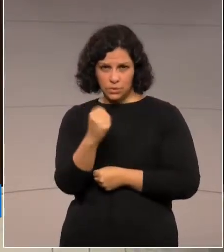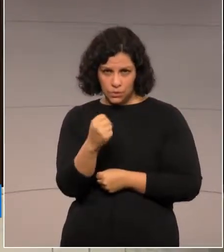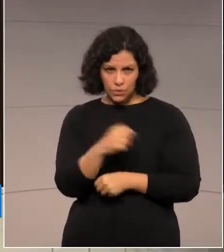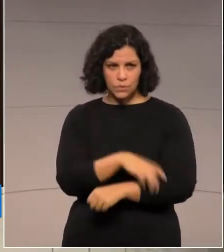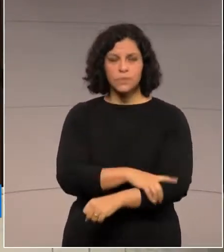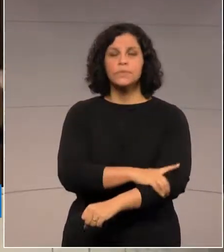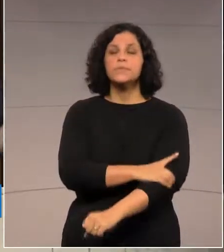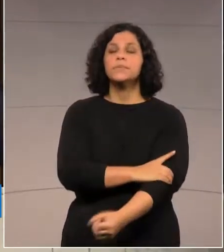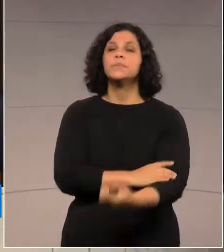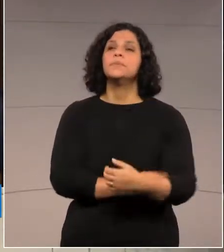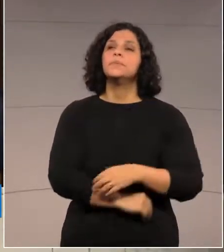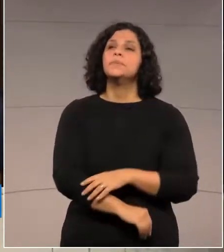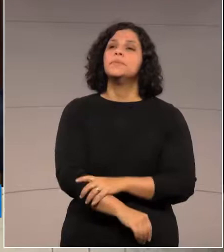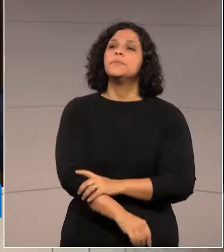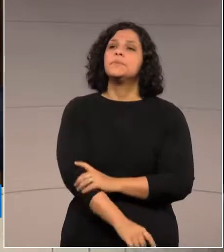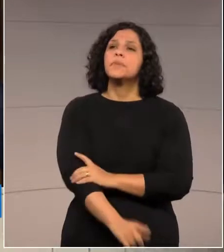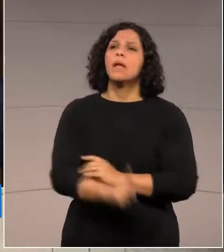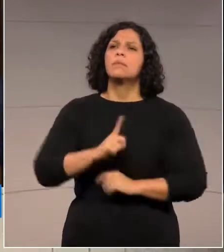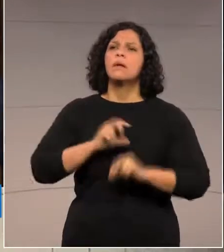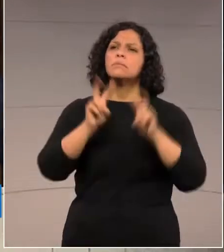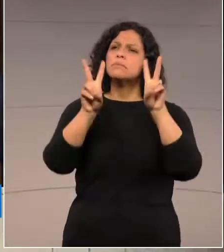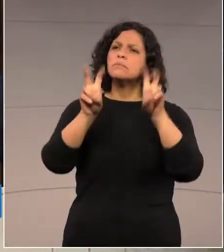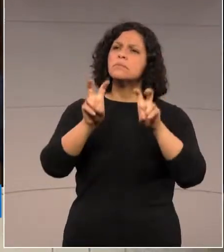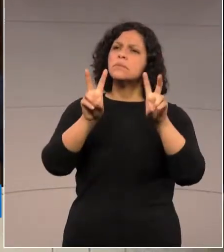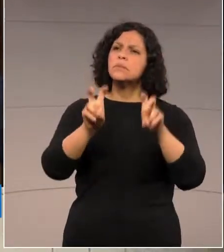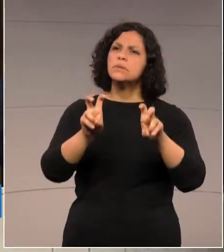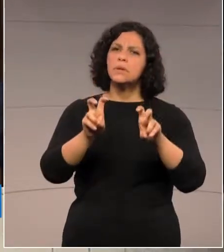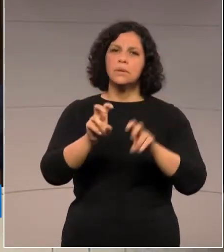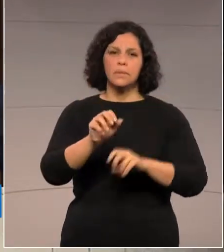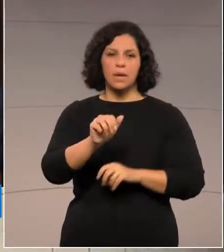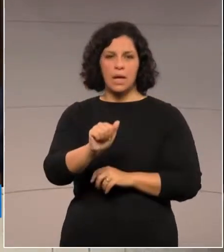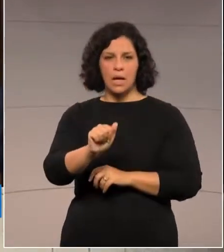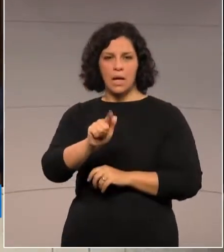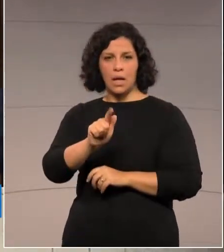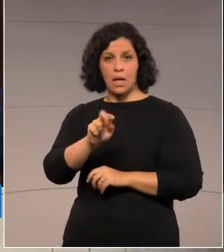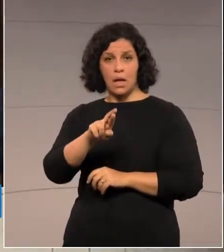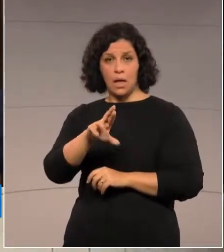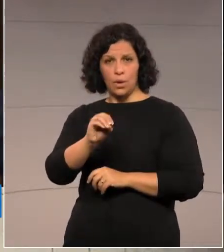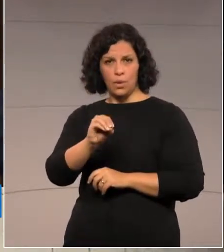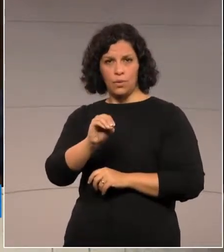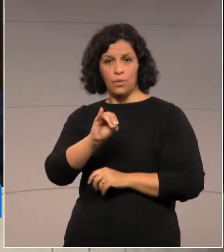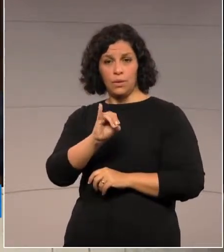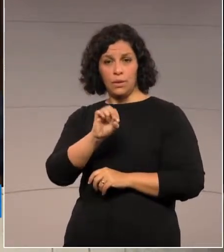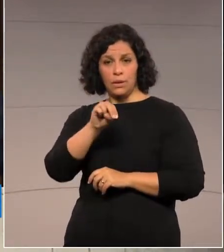Ele tem como título, agroindústria de pequeno porte.